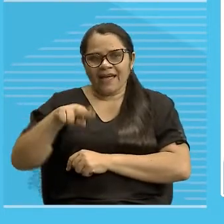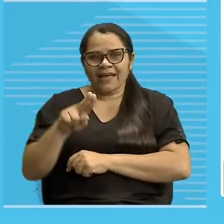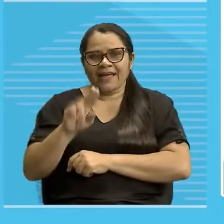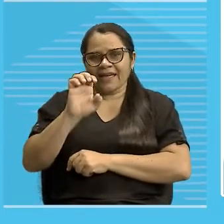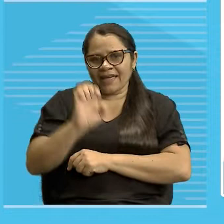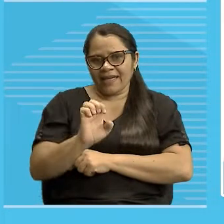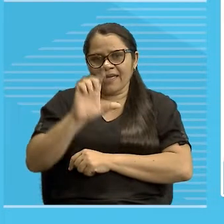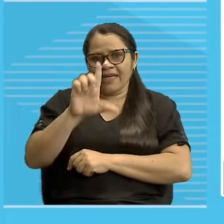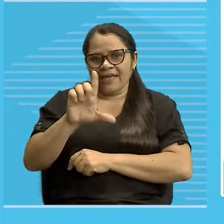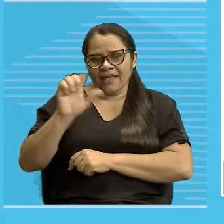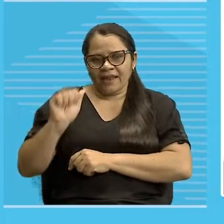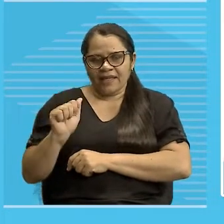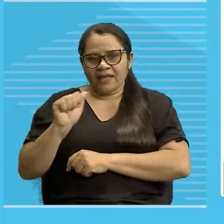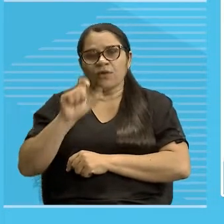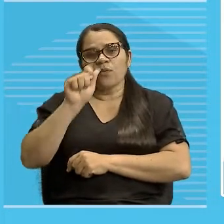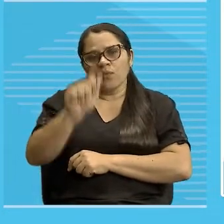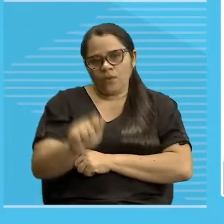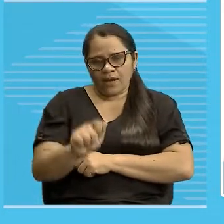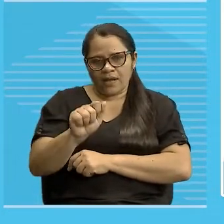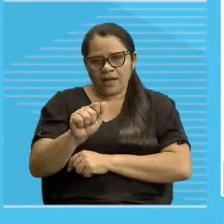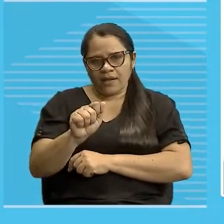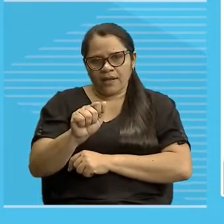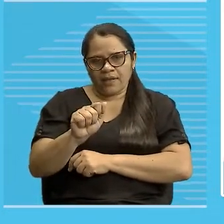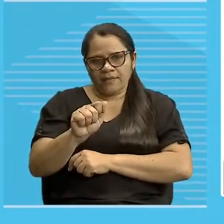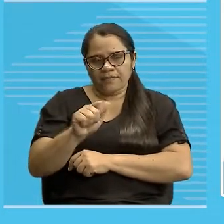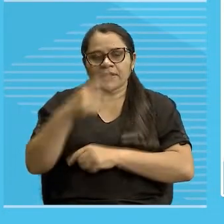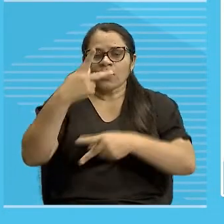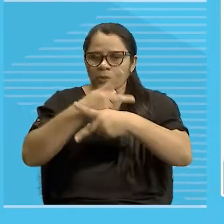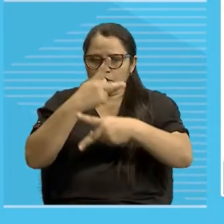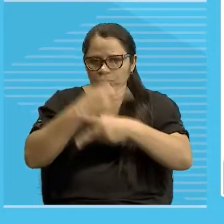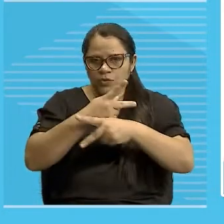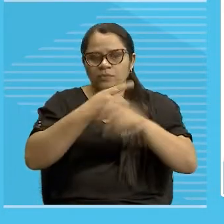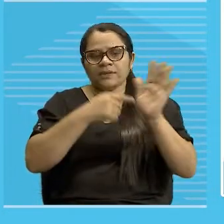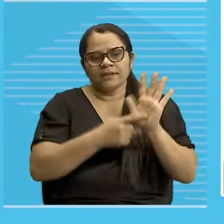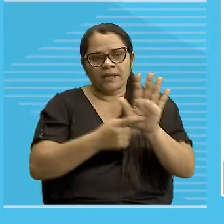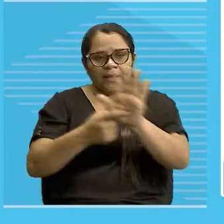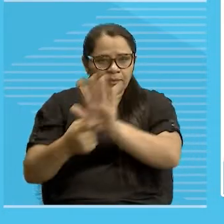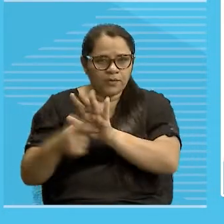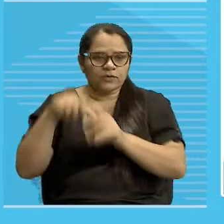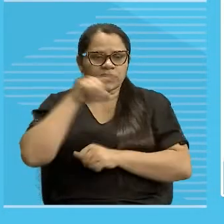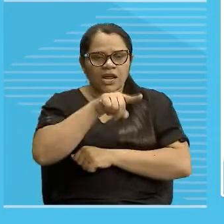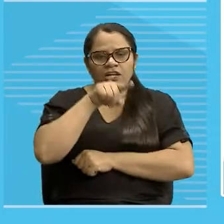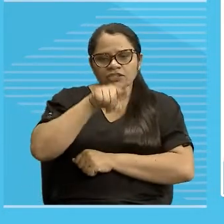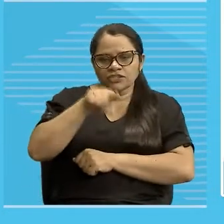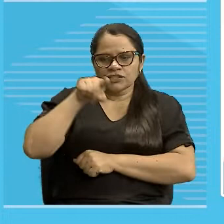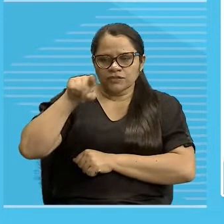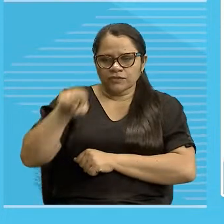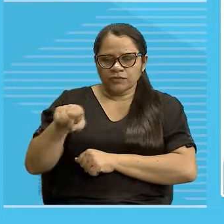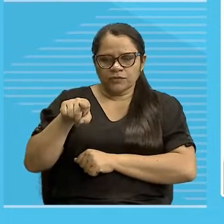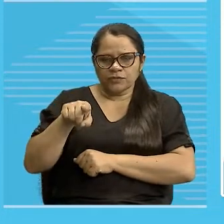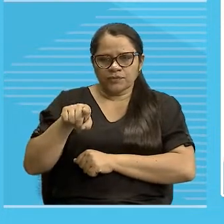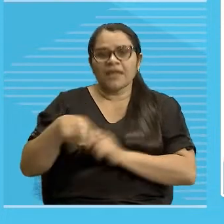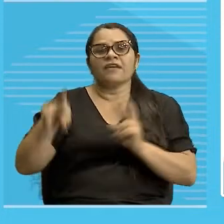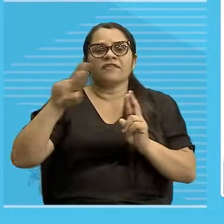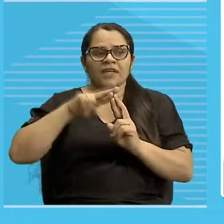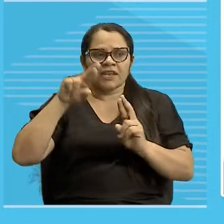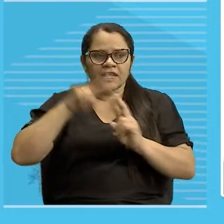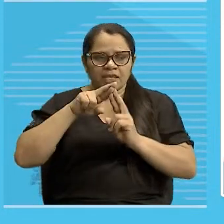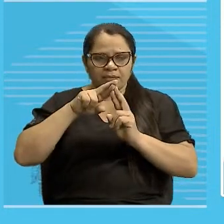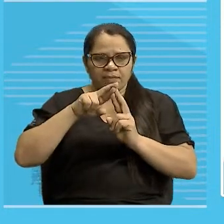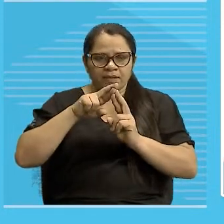o A com possibilidade de ser pronome demonstrativo quando ele for sinônimo de aquela. Referir-me, ó.